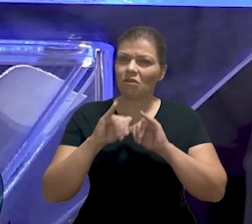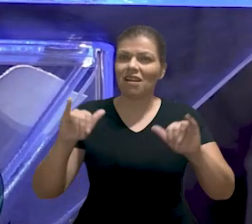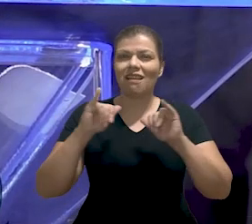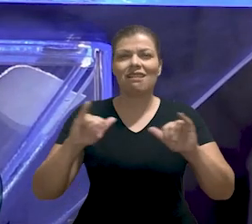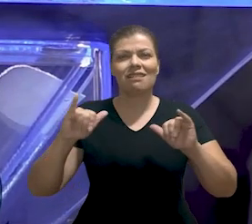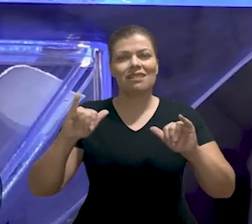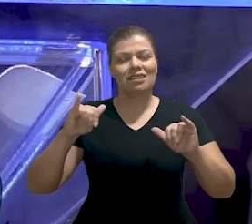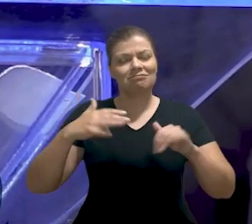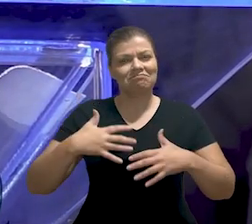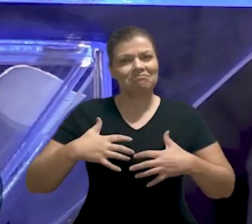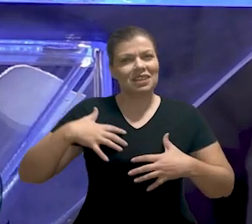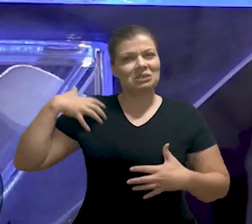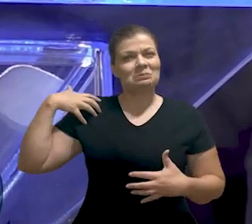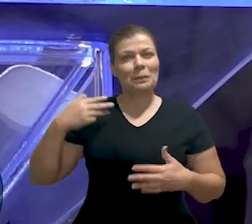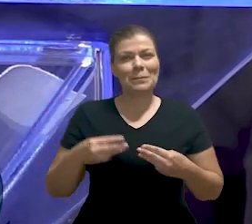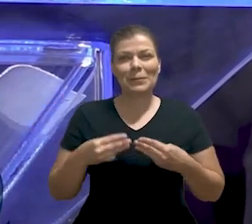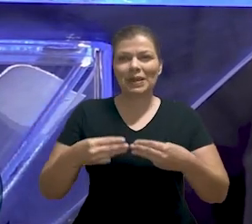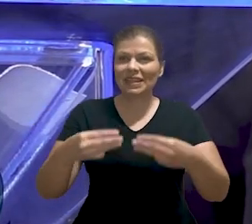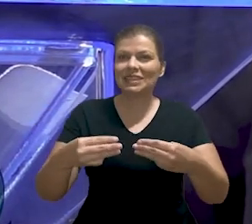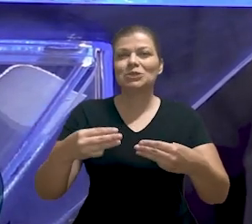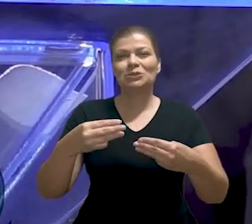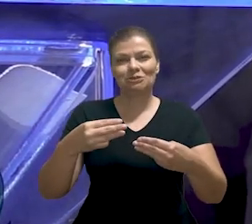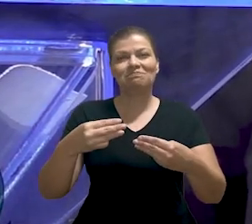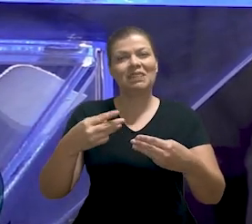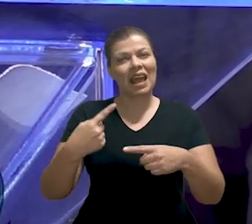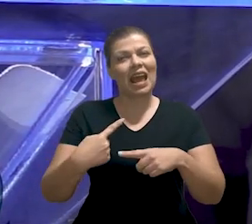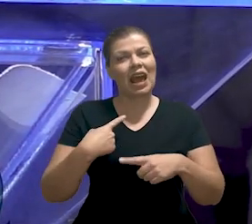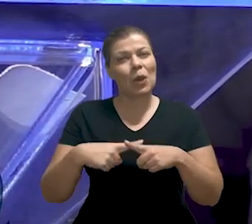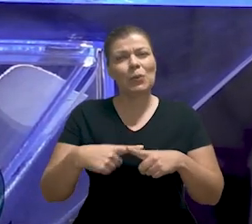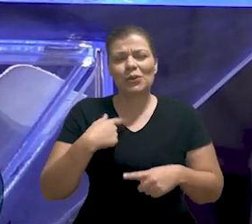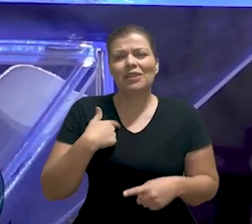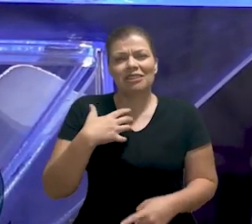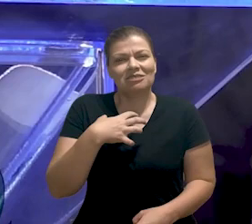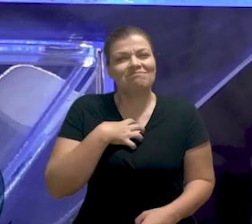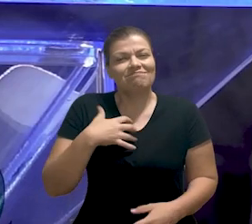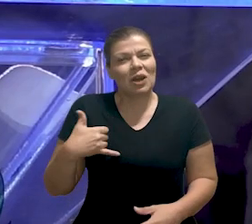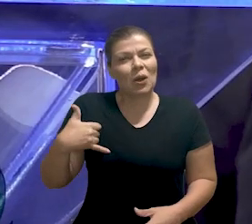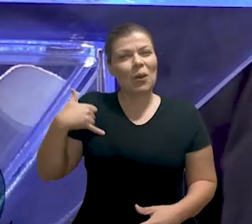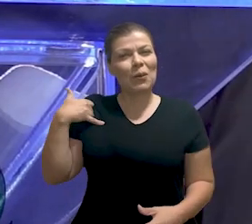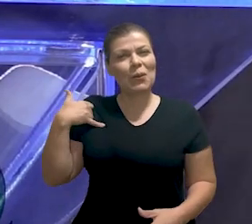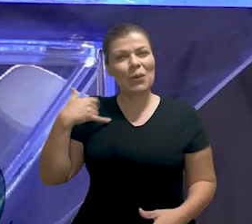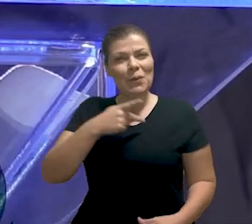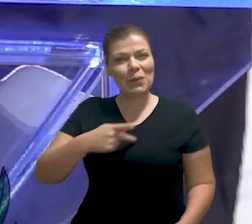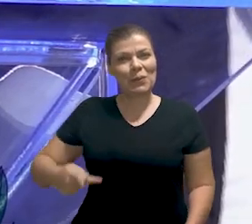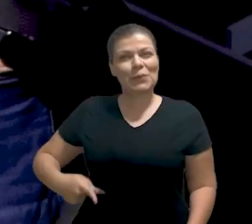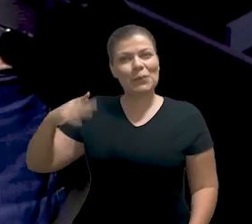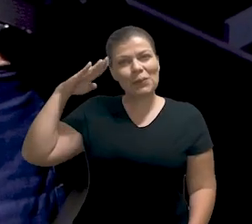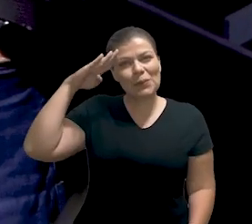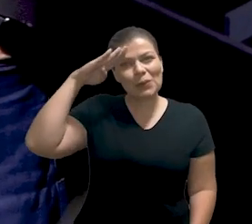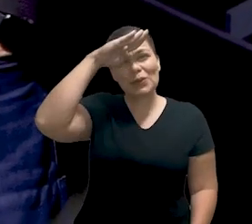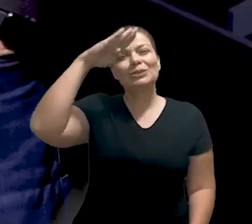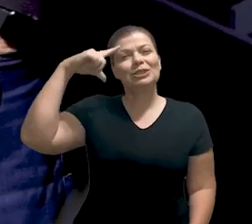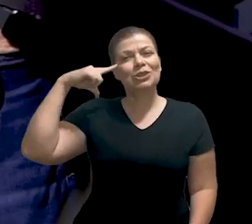privilégio de ser ministro de Estado, é porque estou honrado e fui honrado com a escolha do presidente